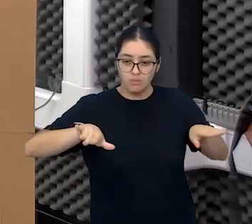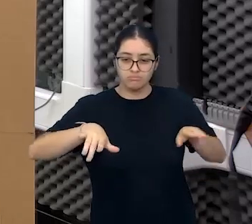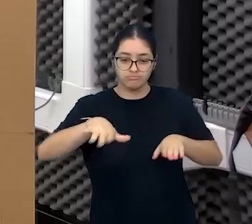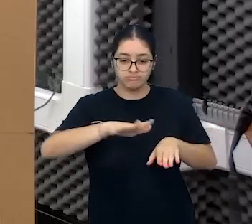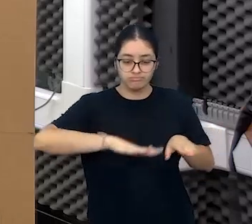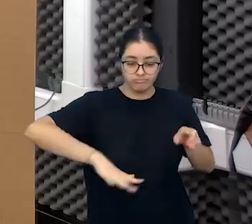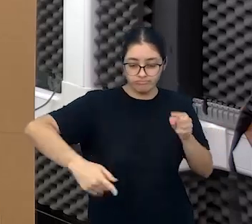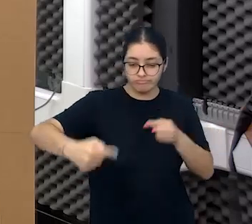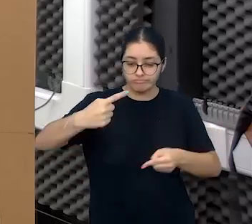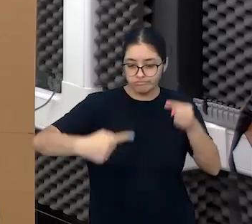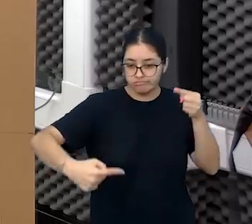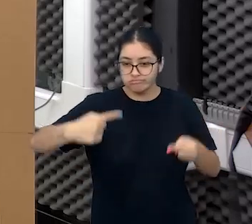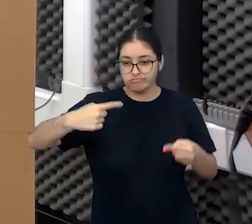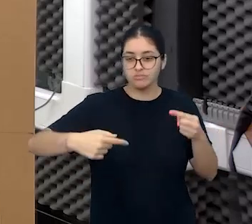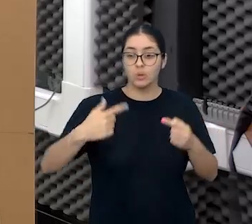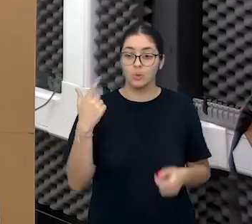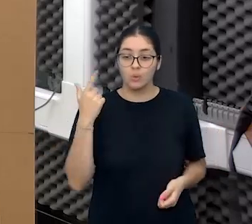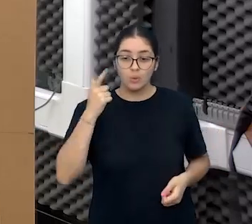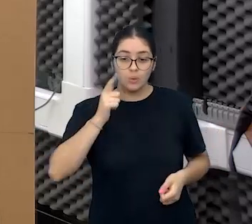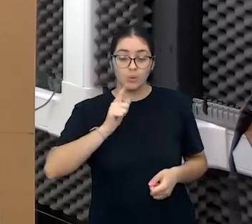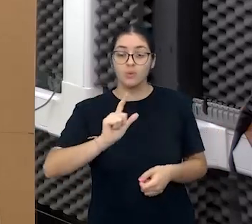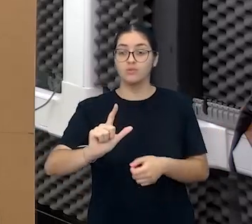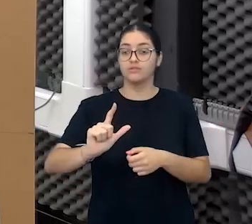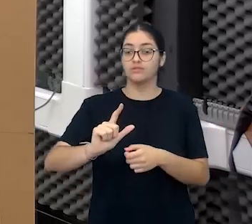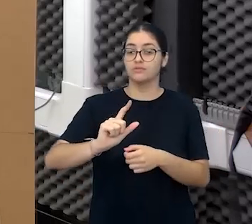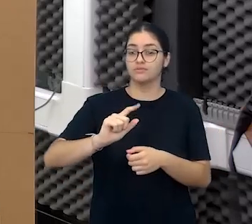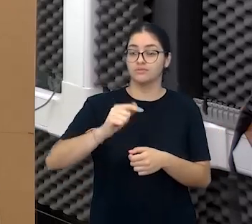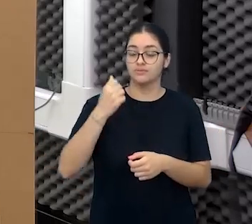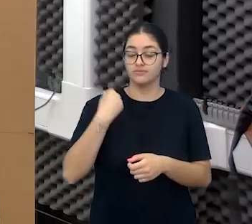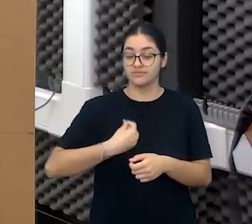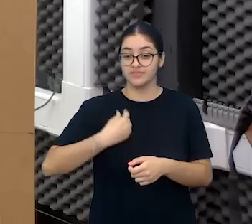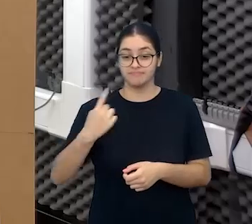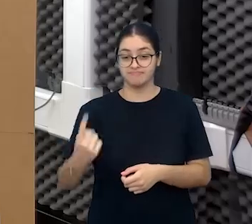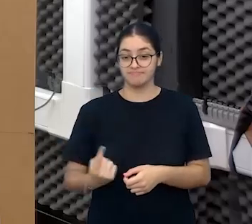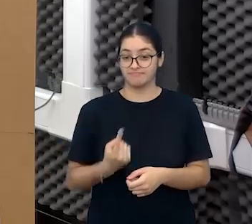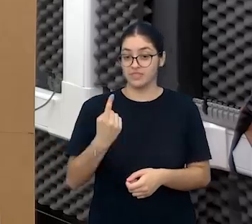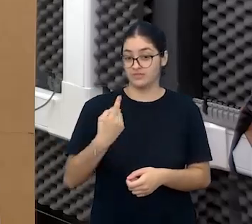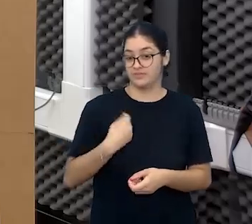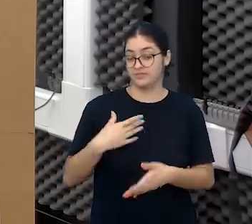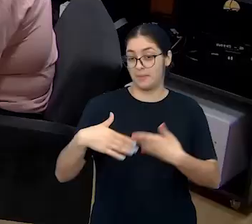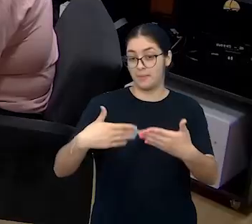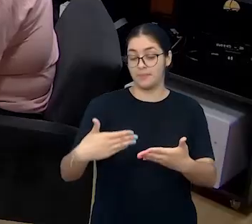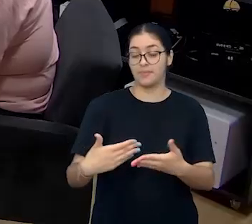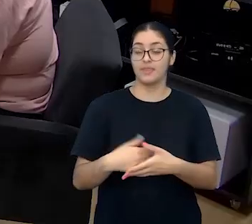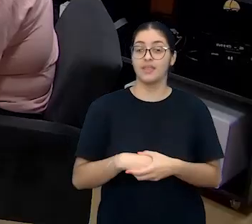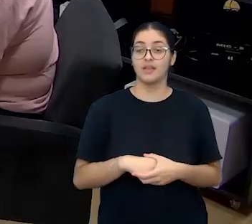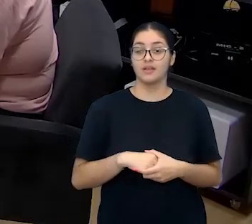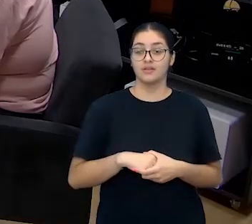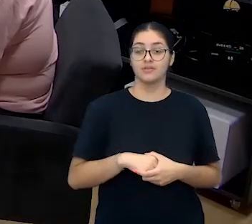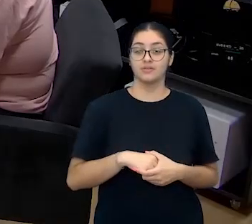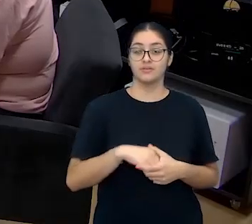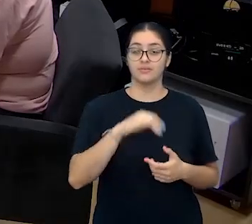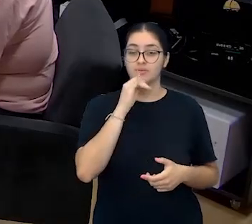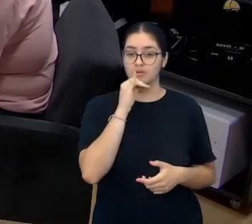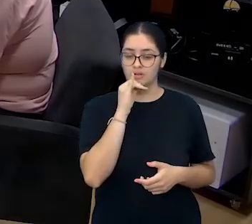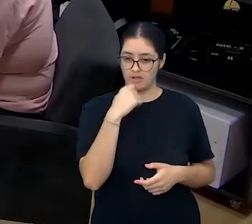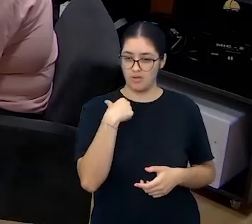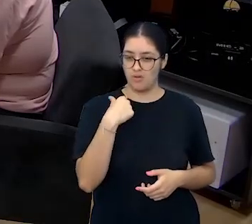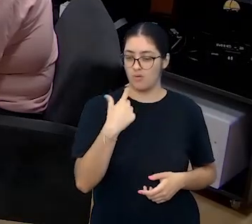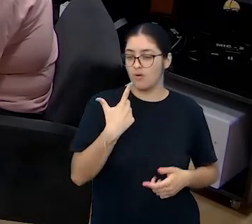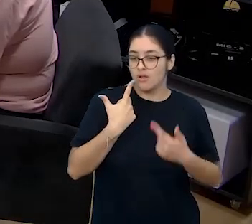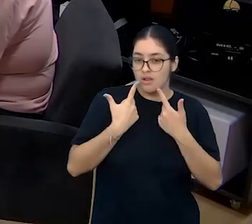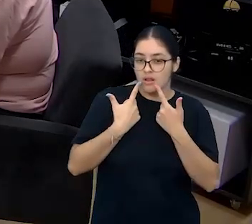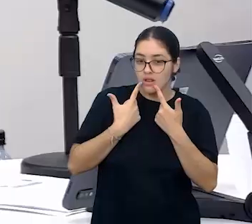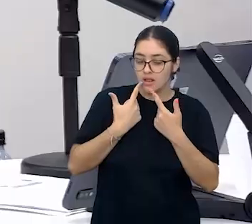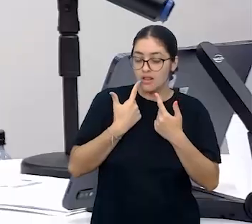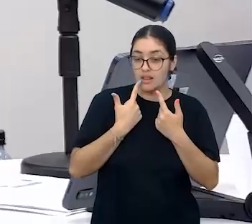autonomia e de que ele faça relação com vivências, né? É, não se joga nada fora. Nós não estamos jogando